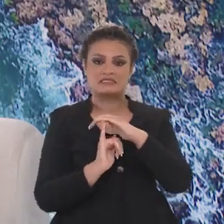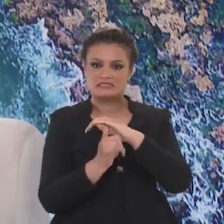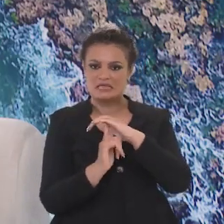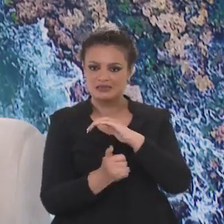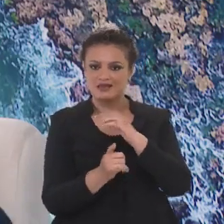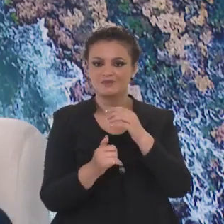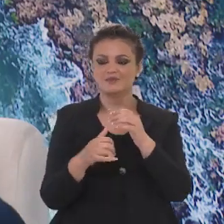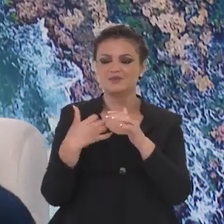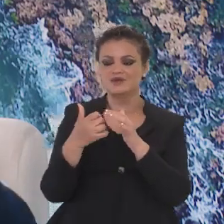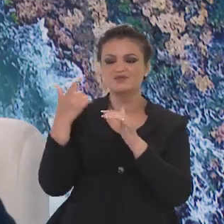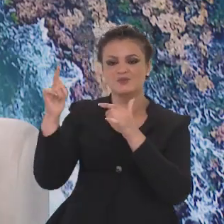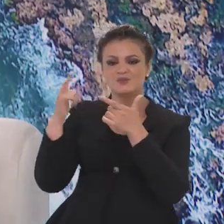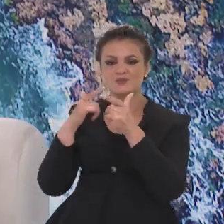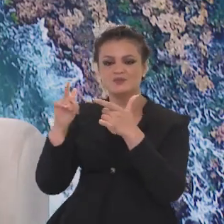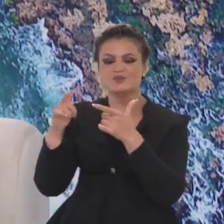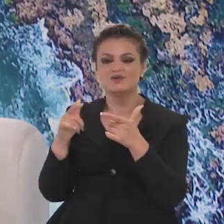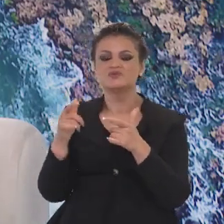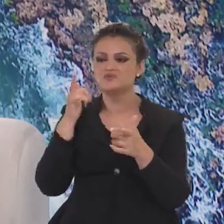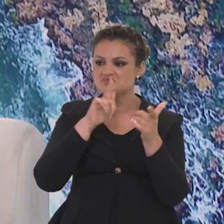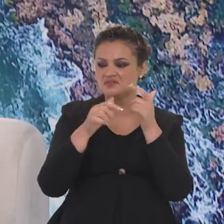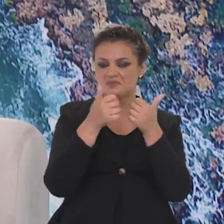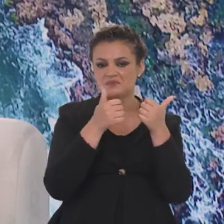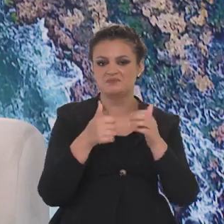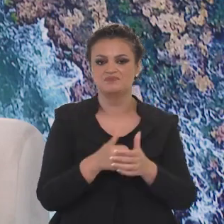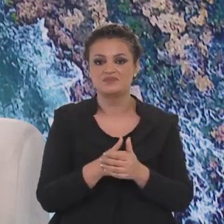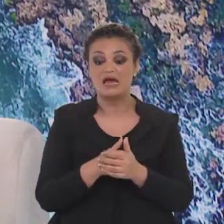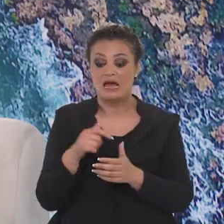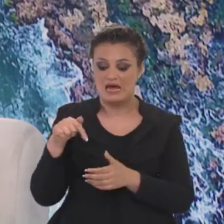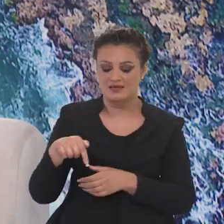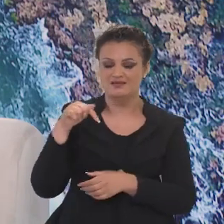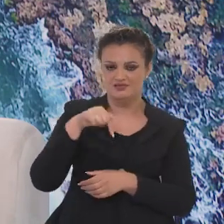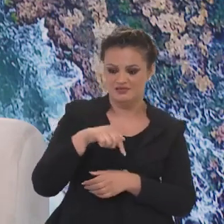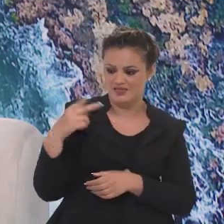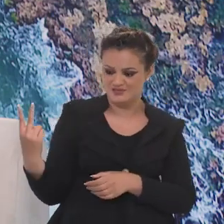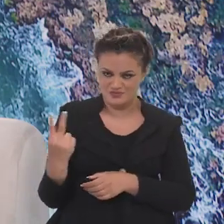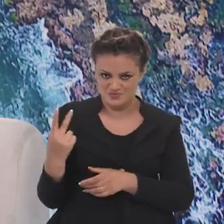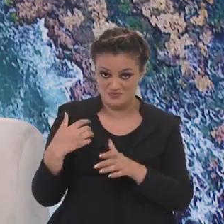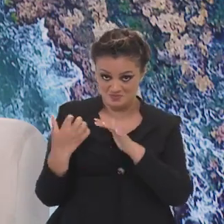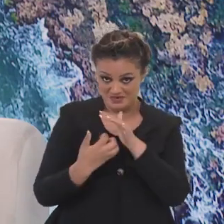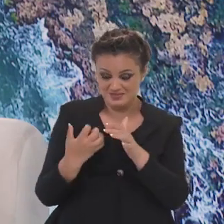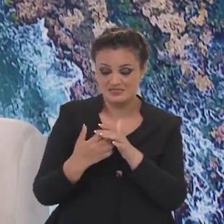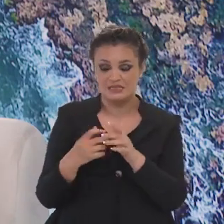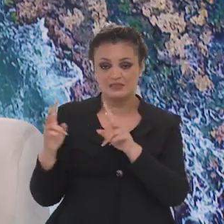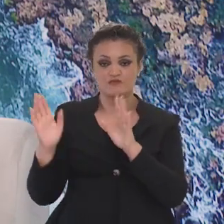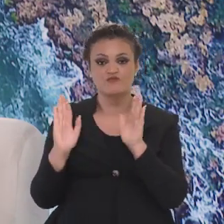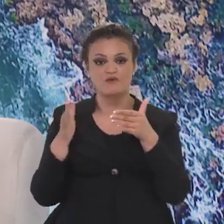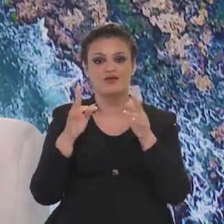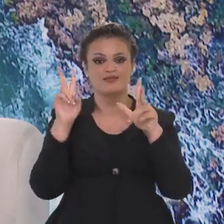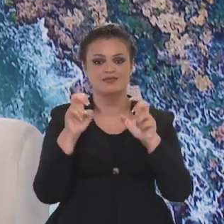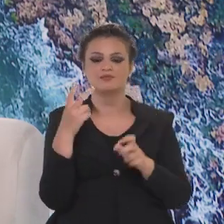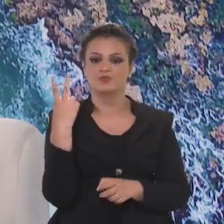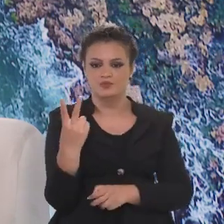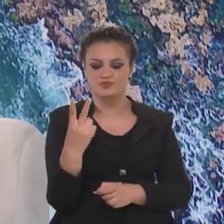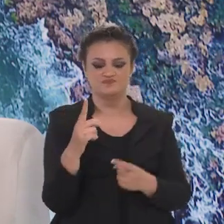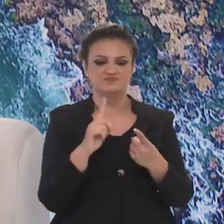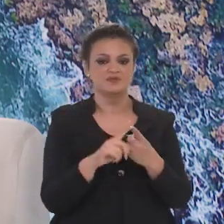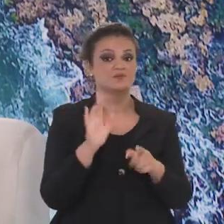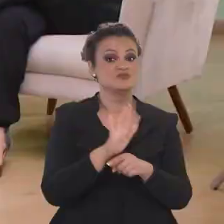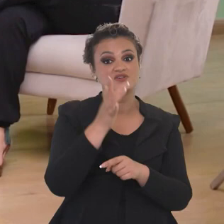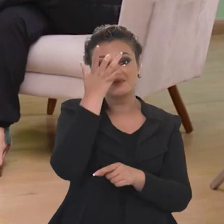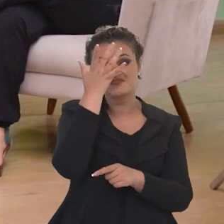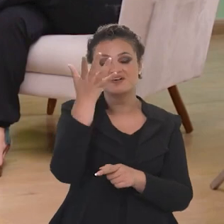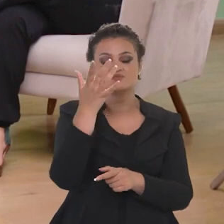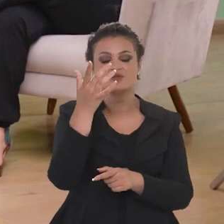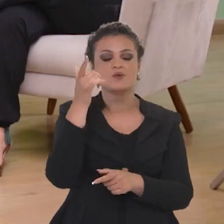nos trazer soluções para o turismo. Então, gente fez na Embratur com a Itaipu dois temas, né? Um deles,